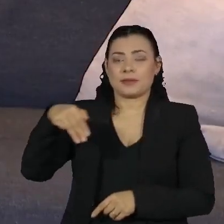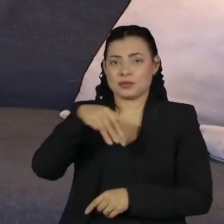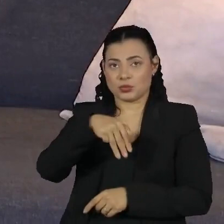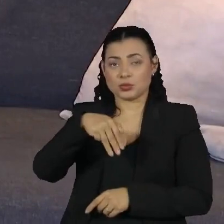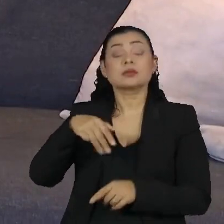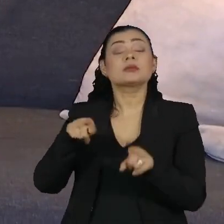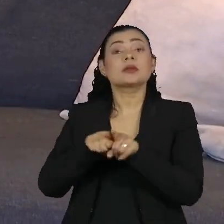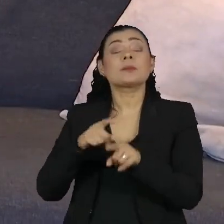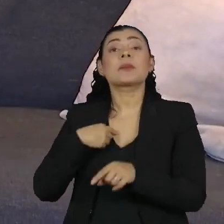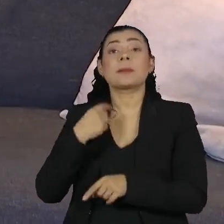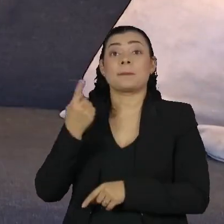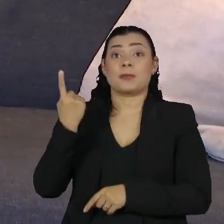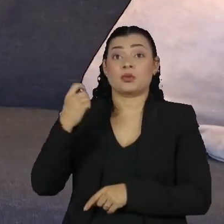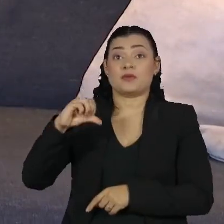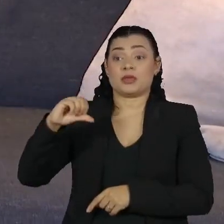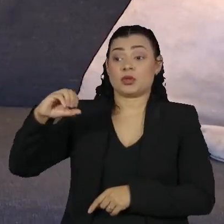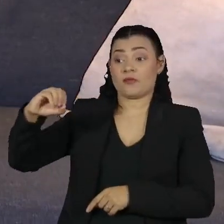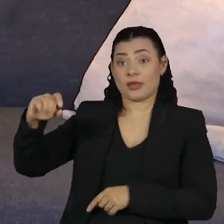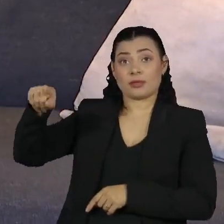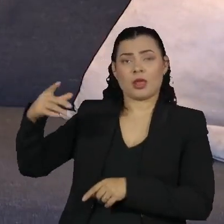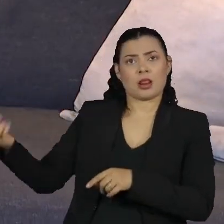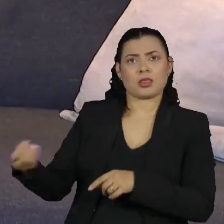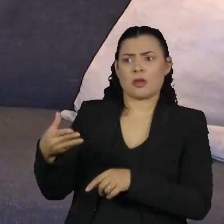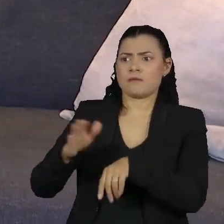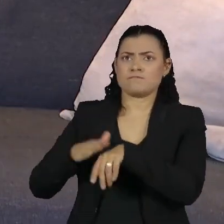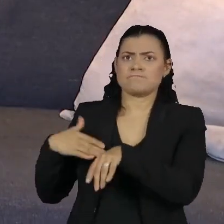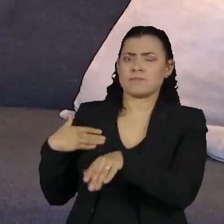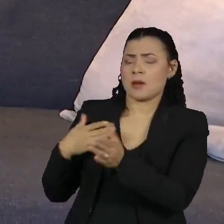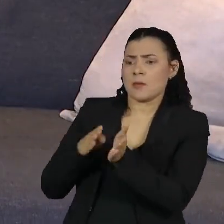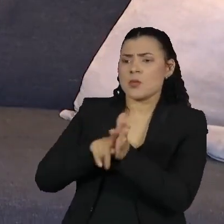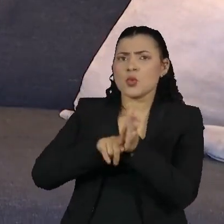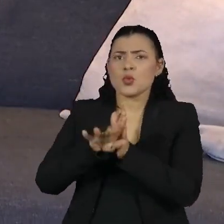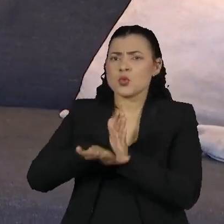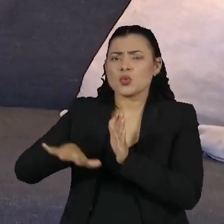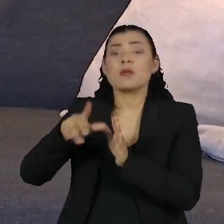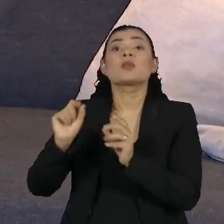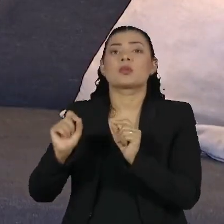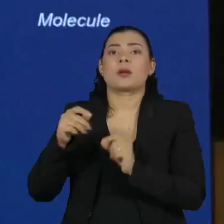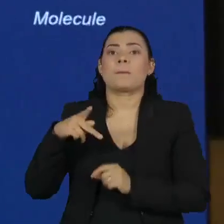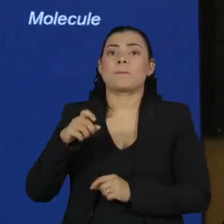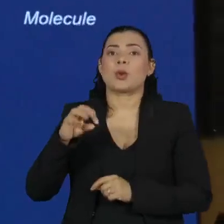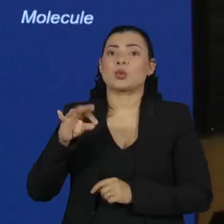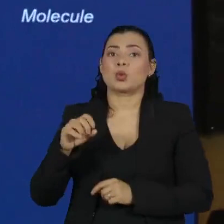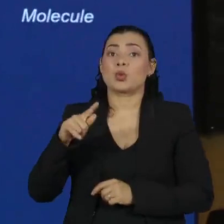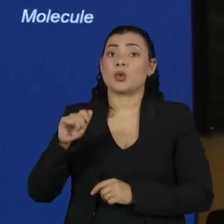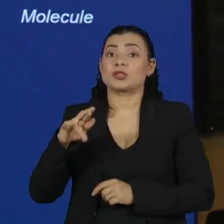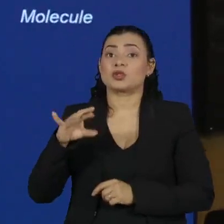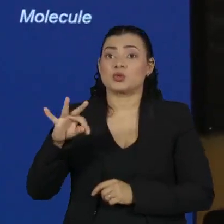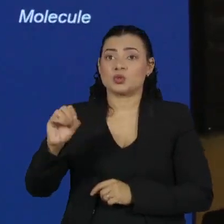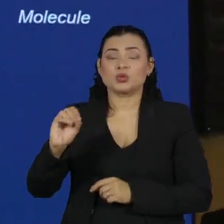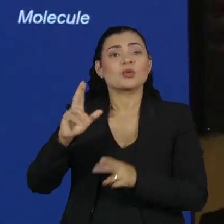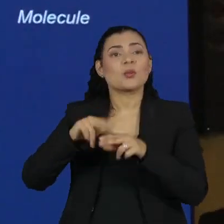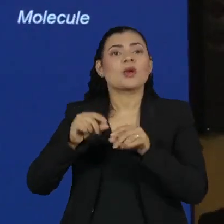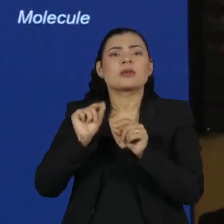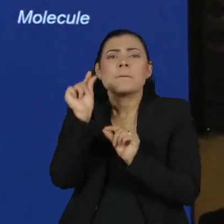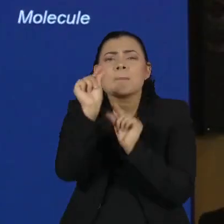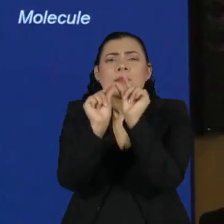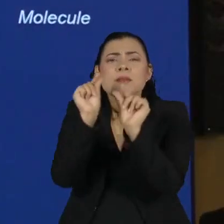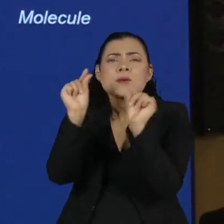1990, ele revolucionou a produção dos chamados pontos quânticos. Graças a essas